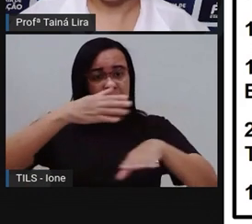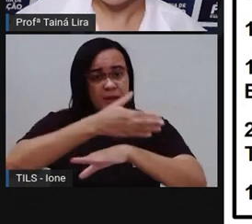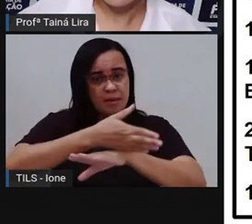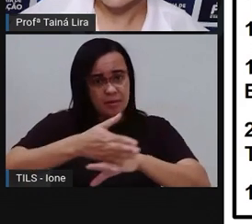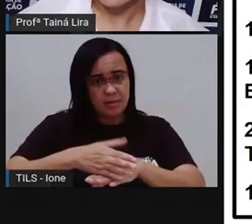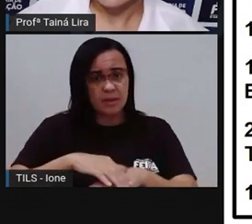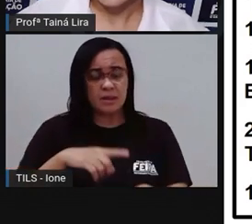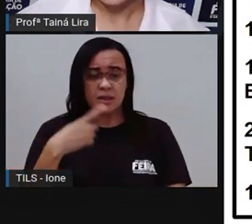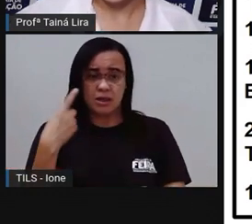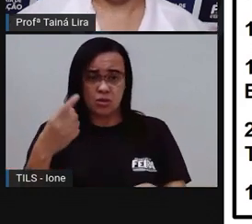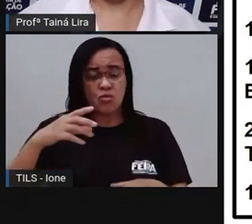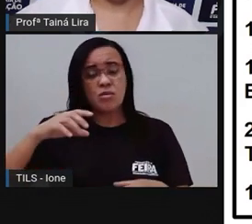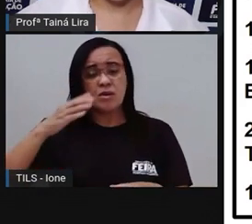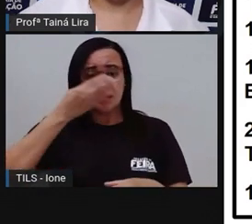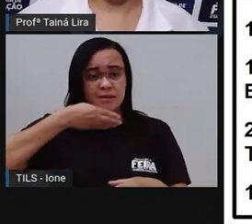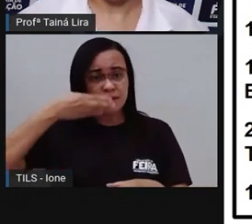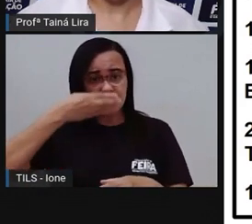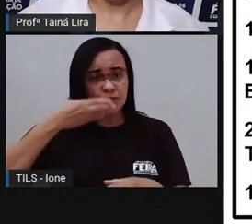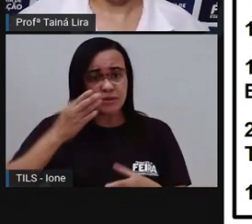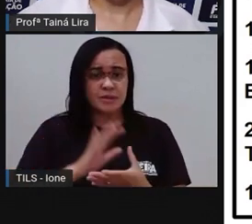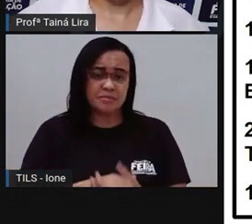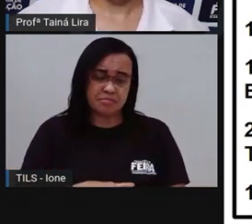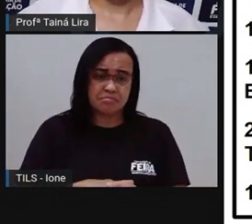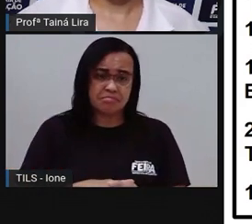modo de fazer. Não é verdade?